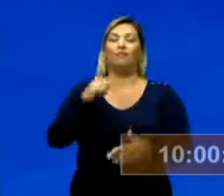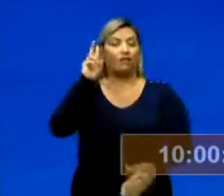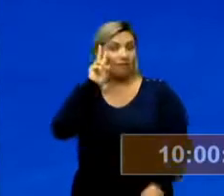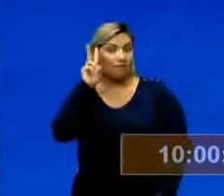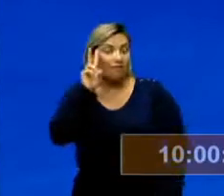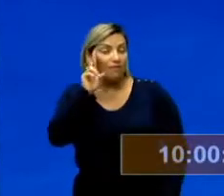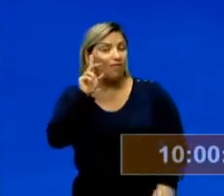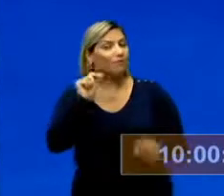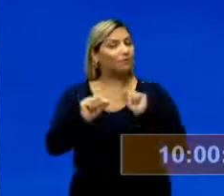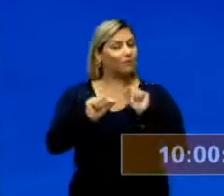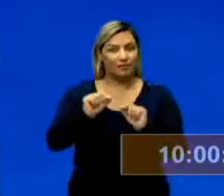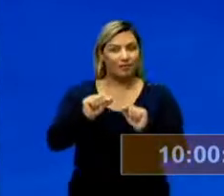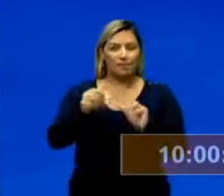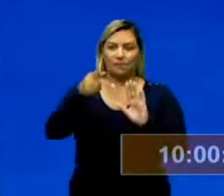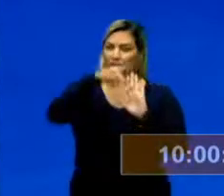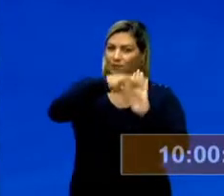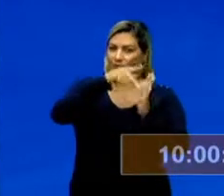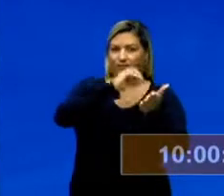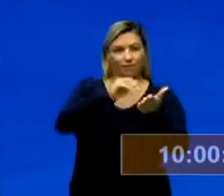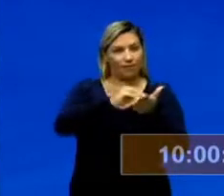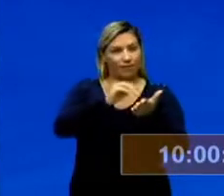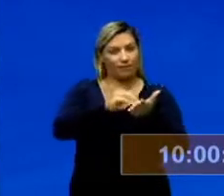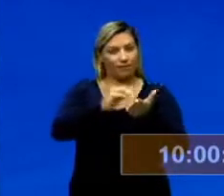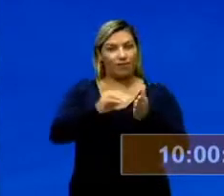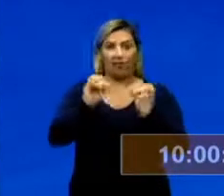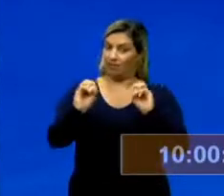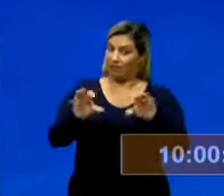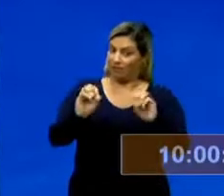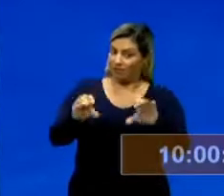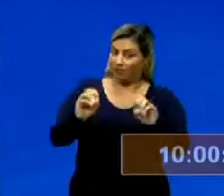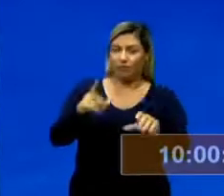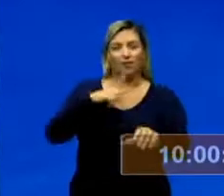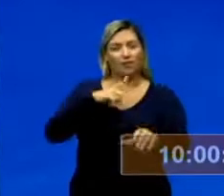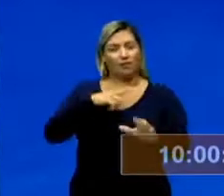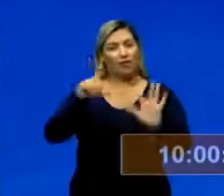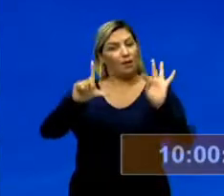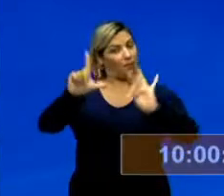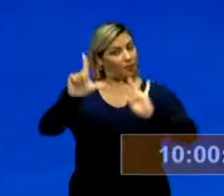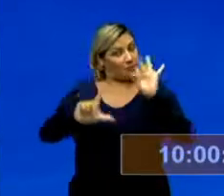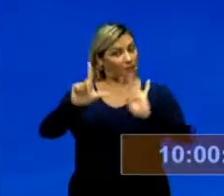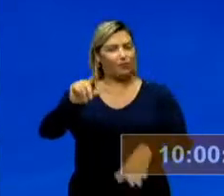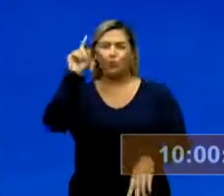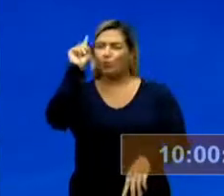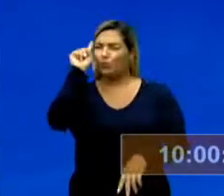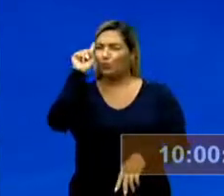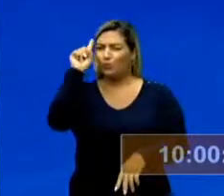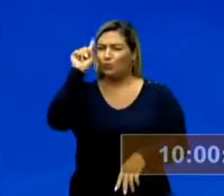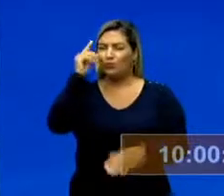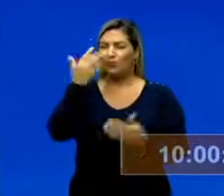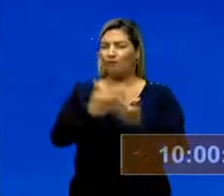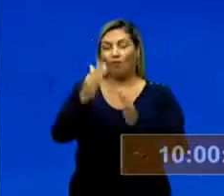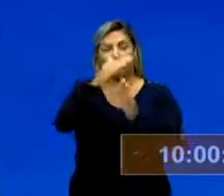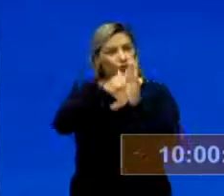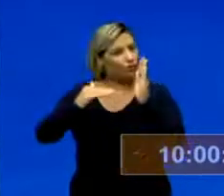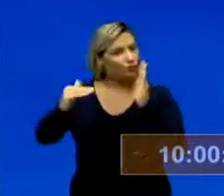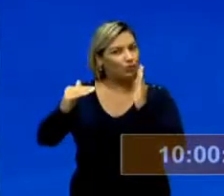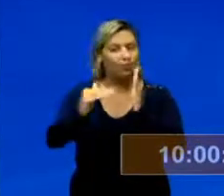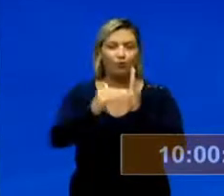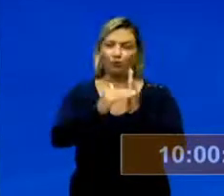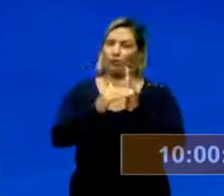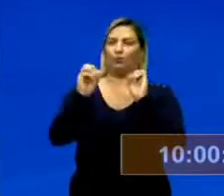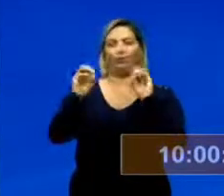Lembrando que esse é o projeto Seduque em Ação, que terá programas diários com aulas para todo,